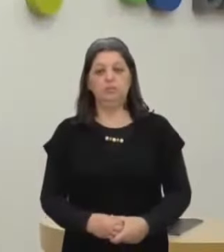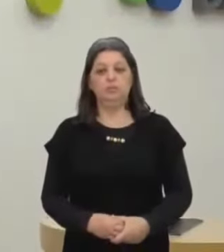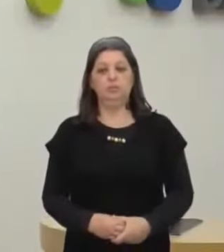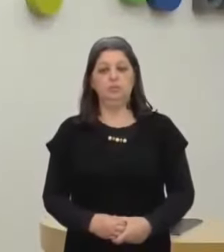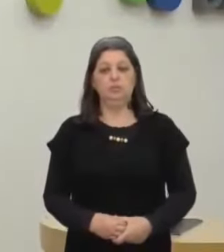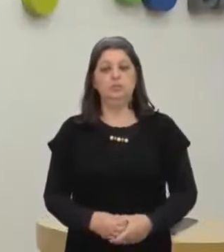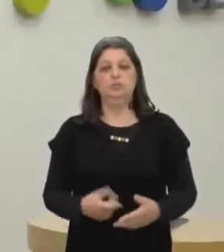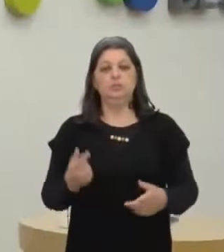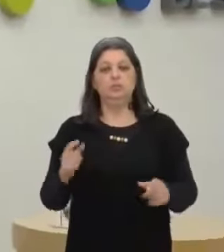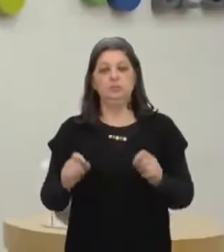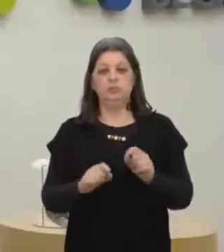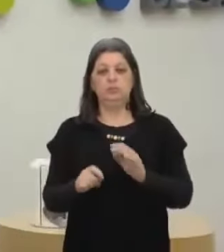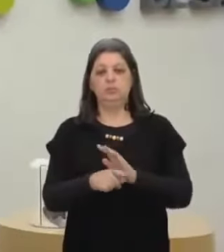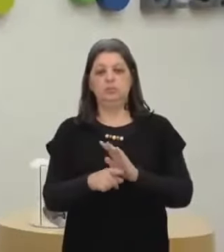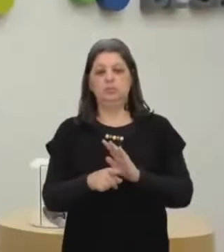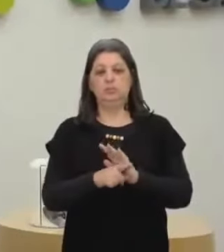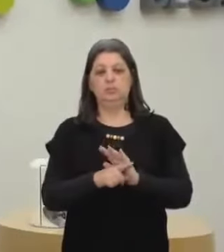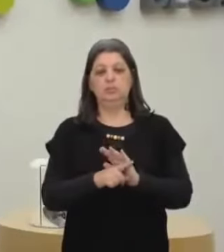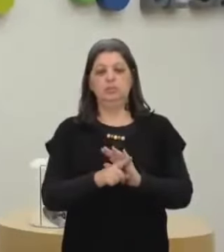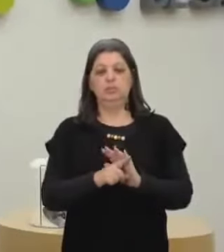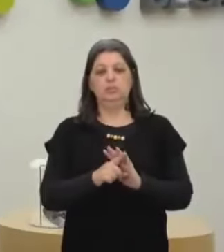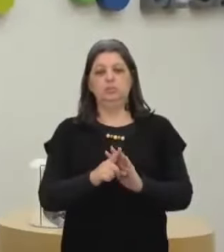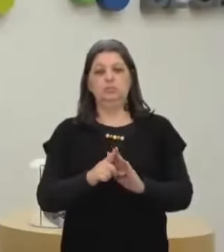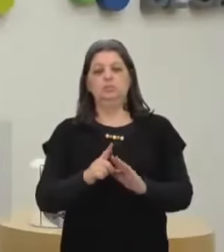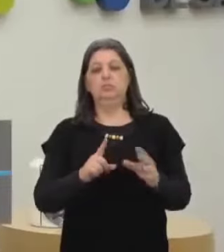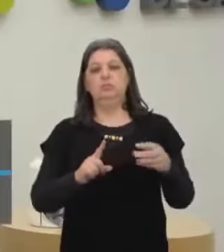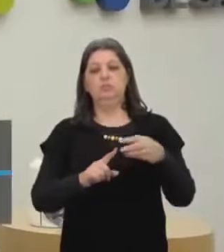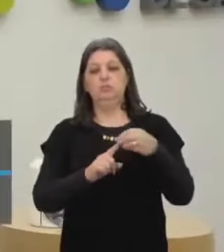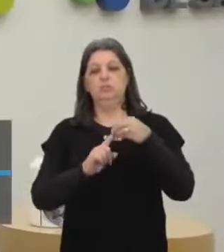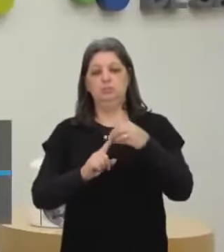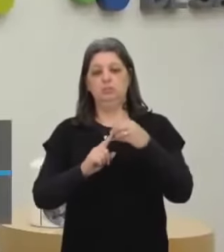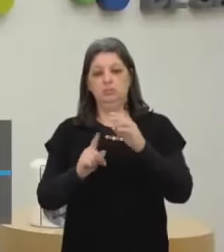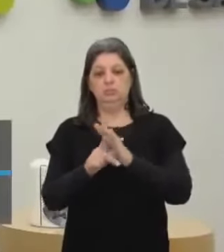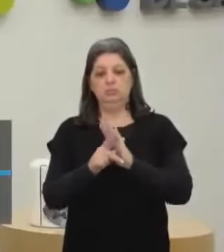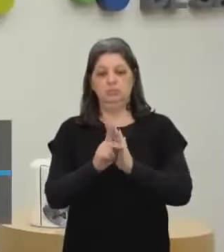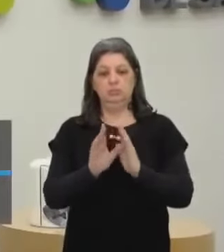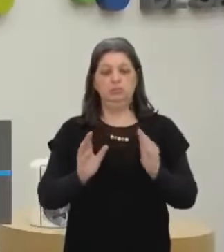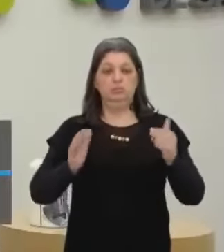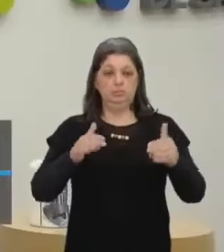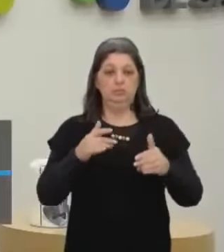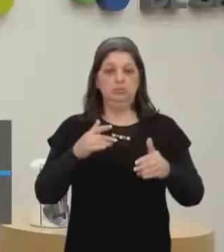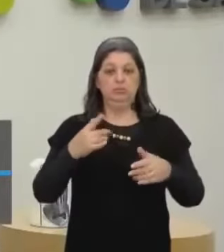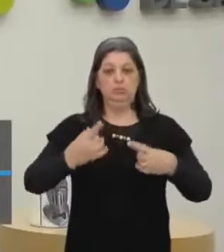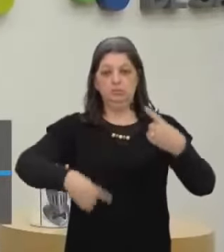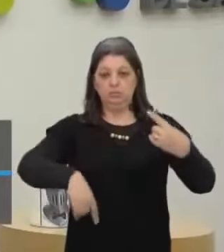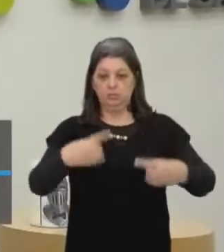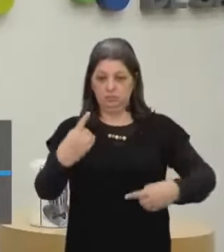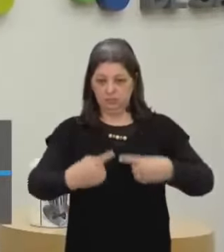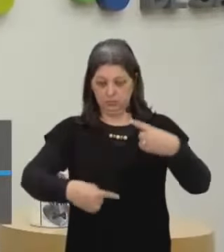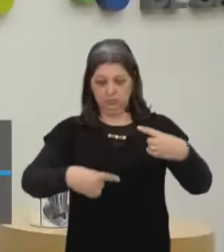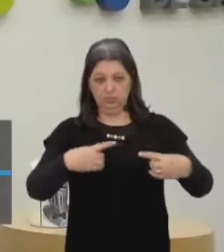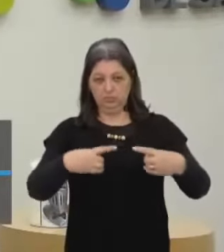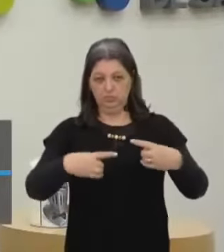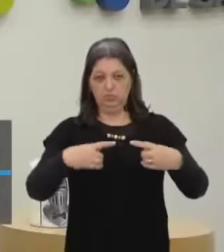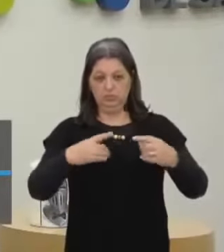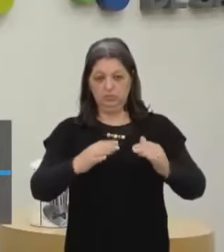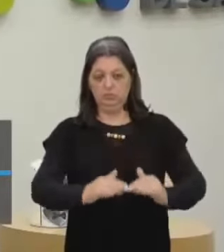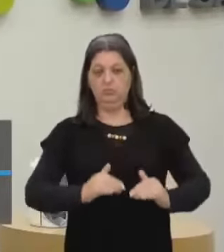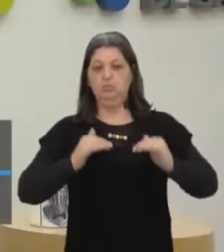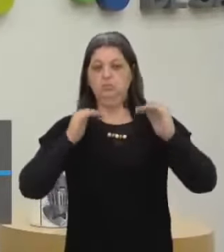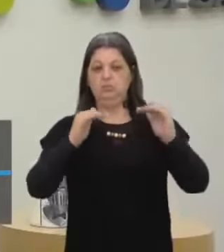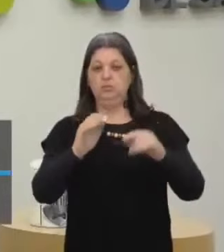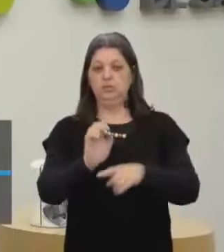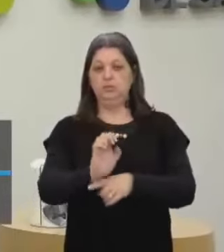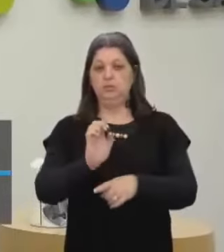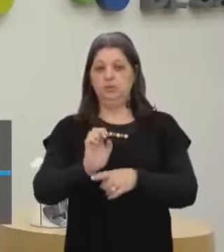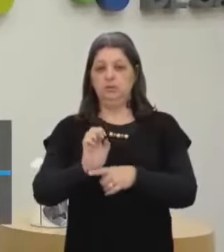autocrático tem a ver com absolutismo, né? Porque esse fenômeno da centralização política Que vai dar no soberano Do Estado Nacional